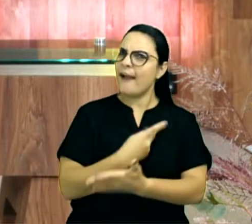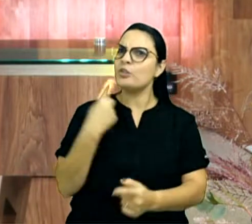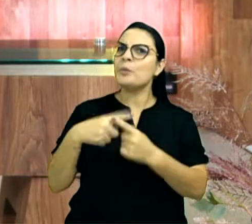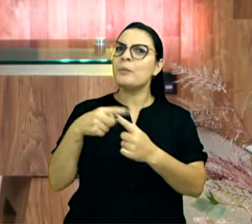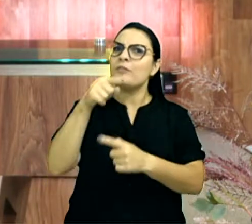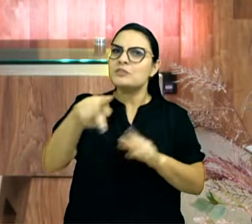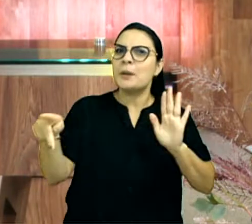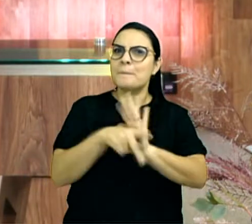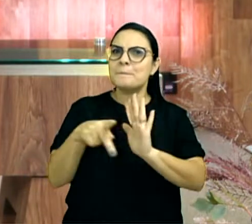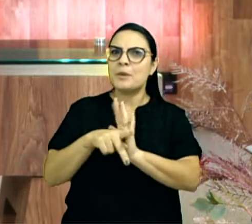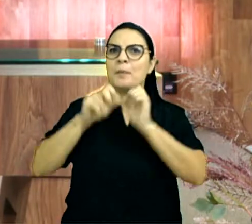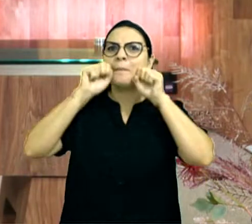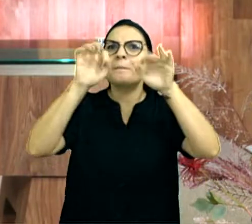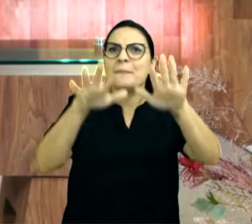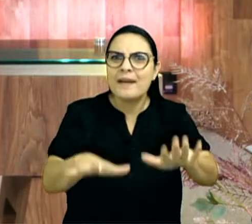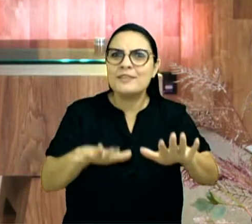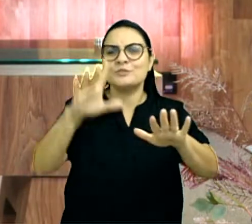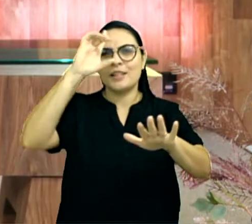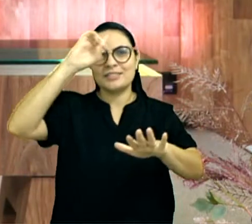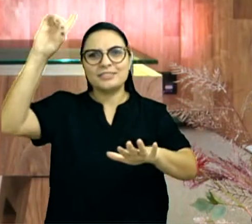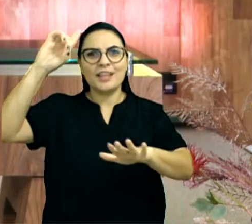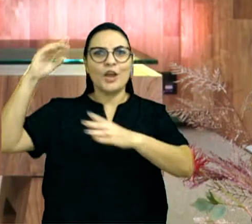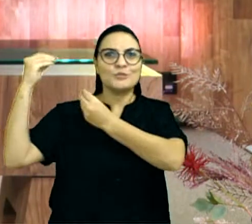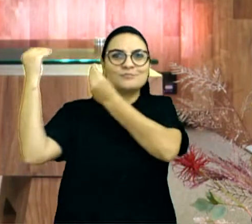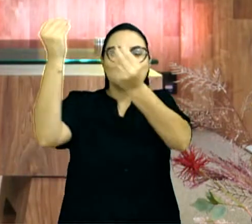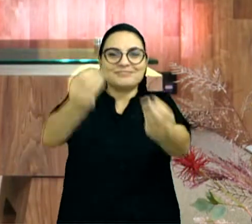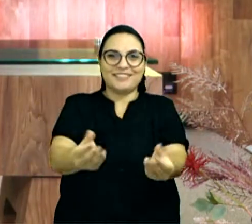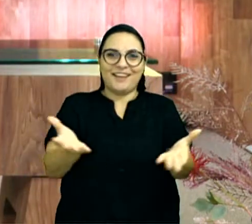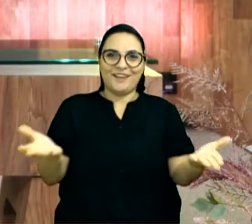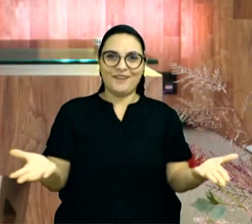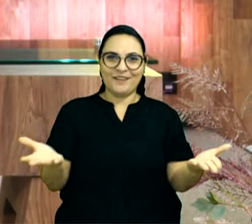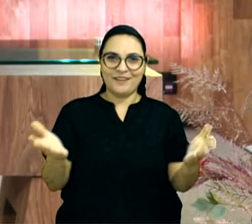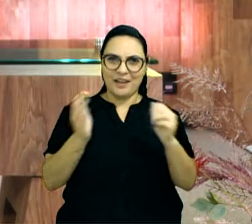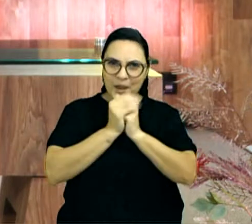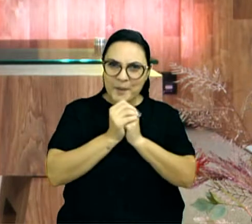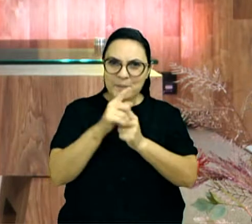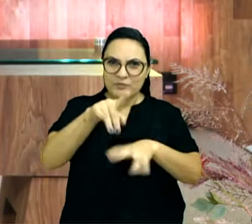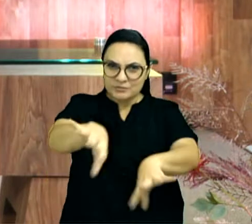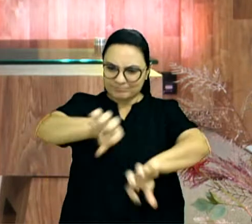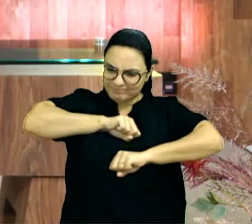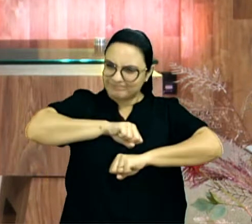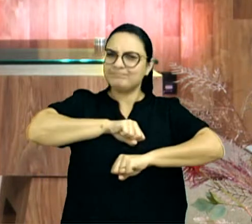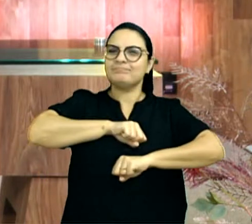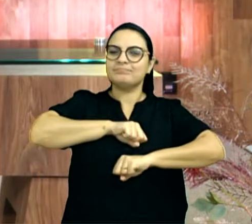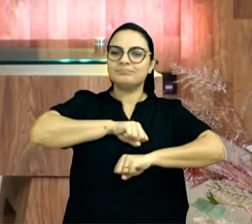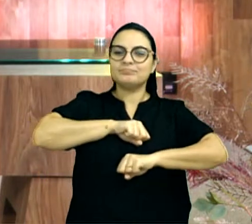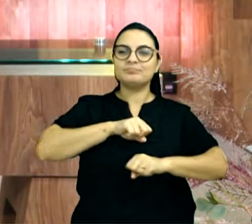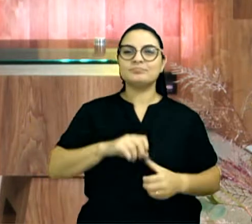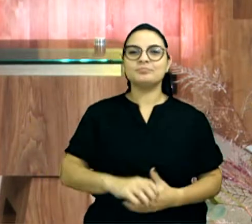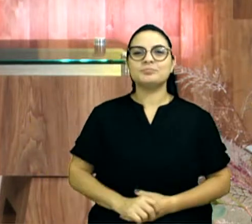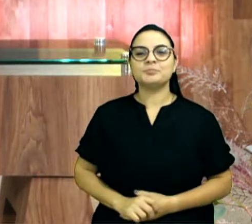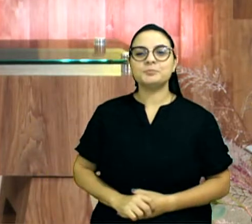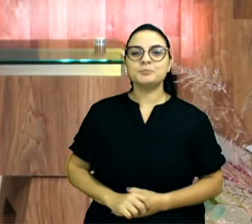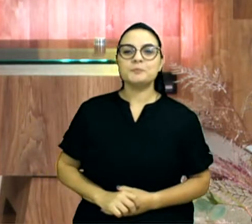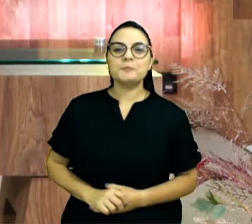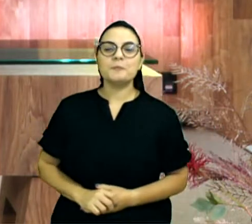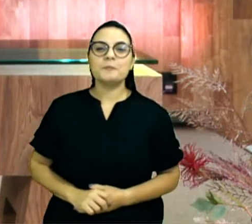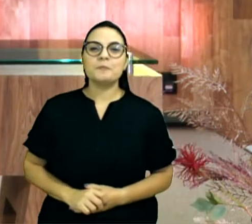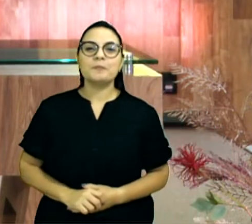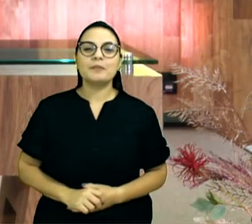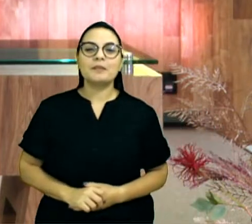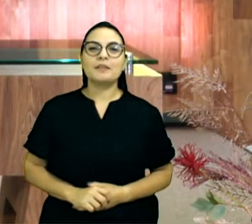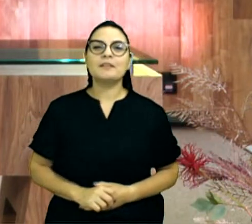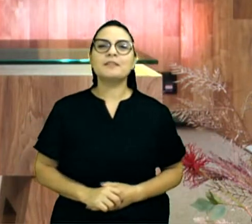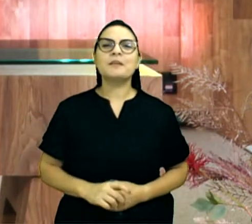é o abençoador, que Deus levantou. Amém? Tome posse disso, querido. Agora, servo,